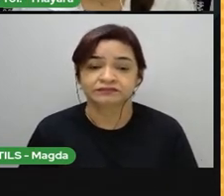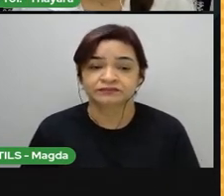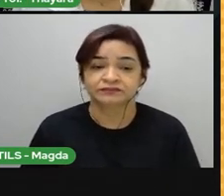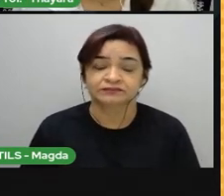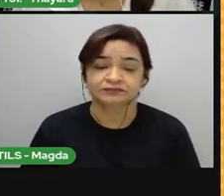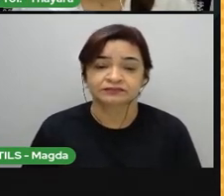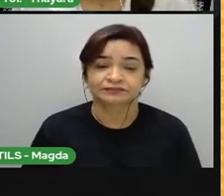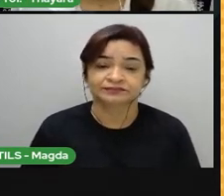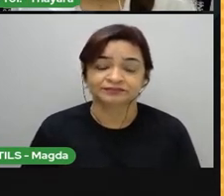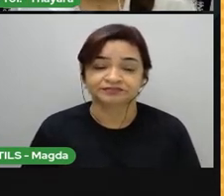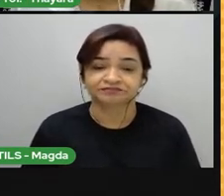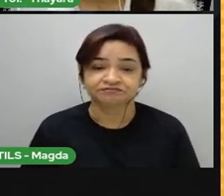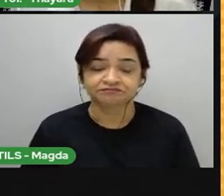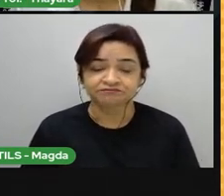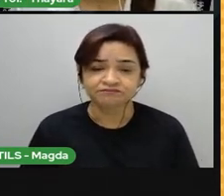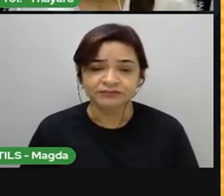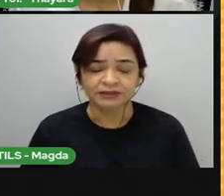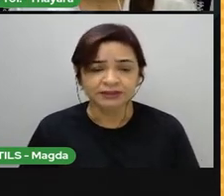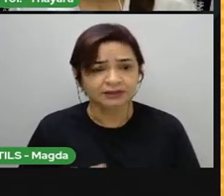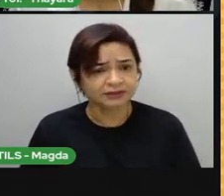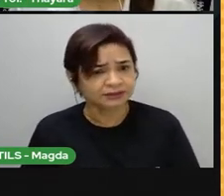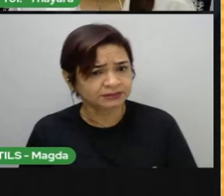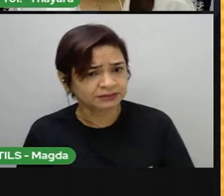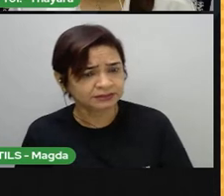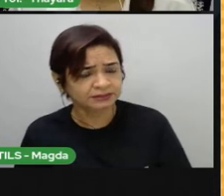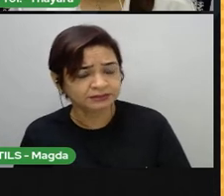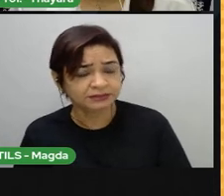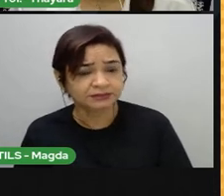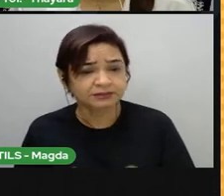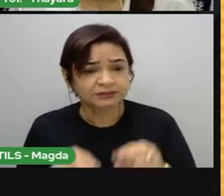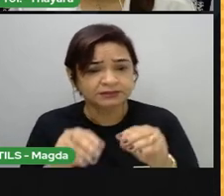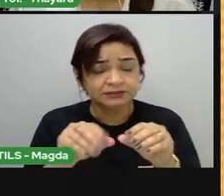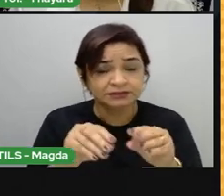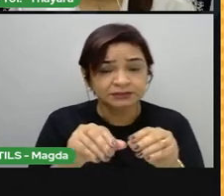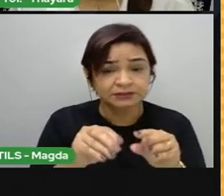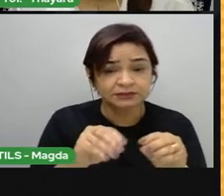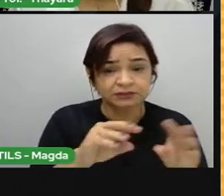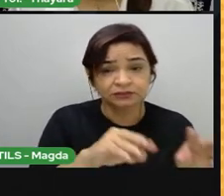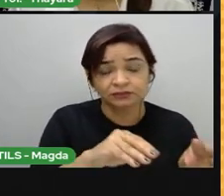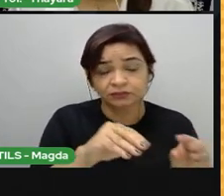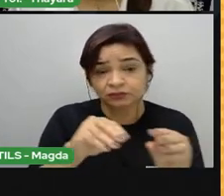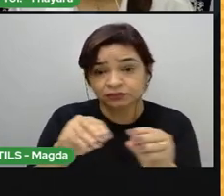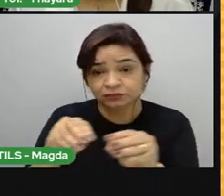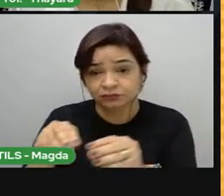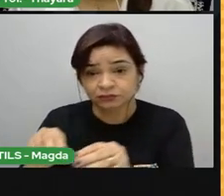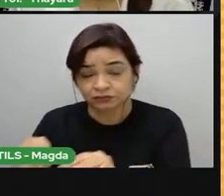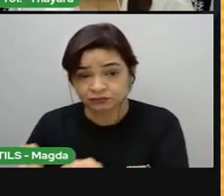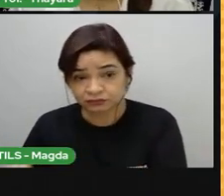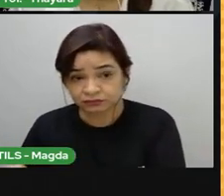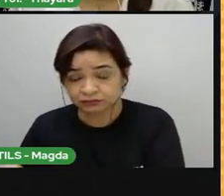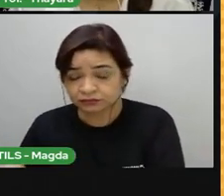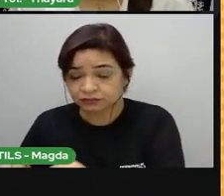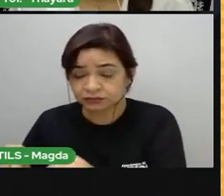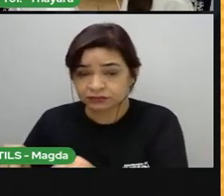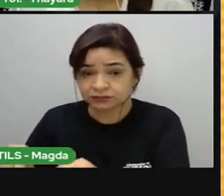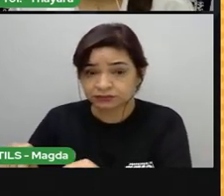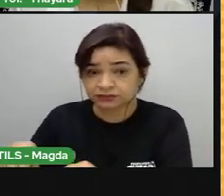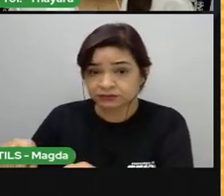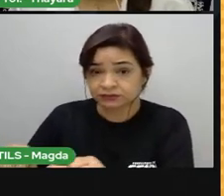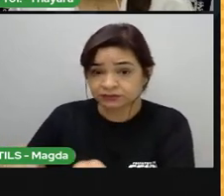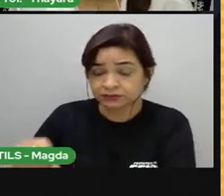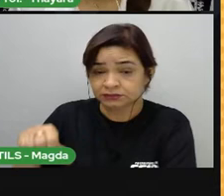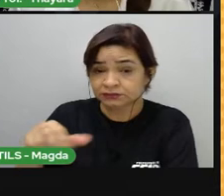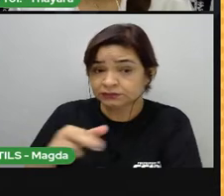Em geral, restos orgânicos são depositados junto com outros sedimentos inorgânicos, formando depósitos